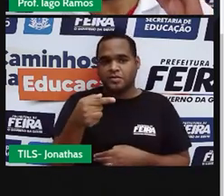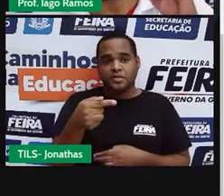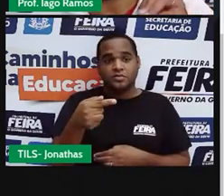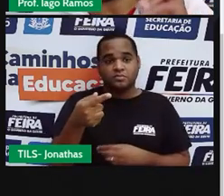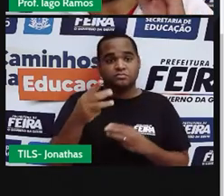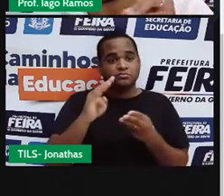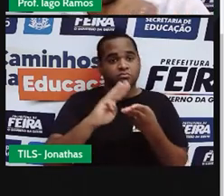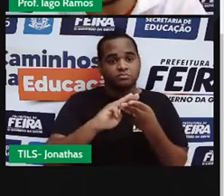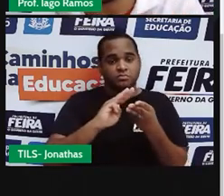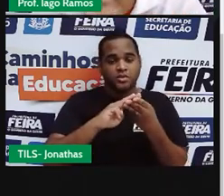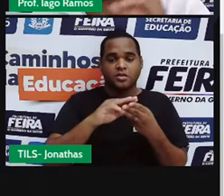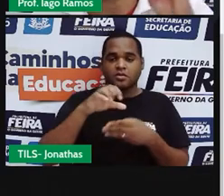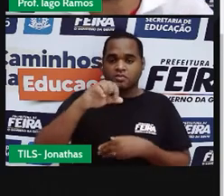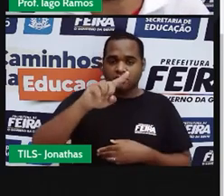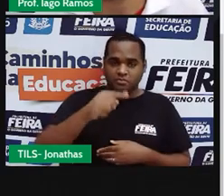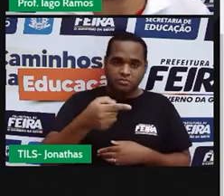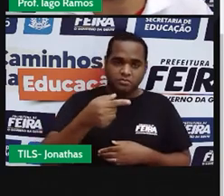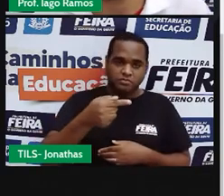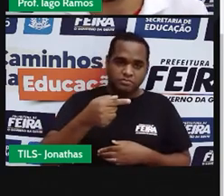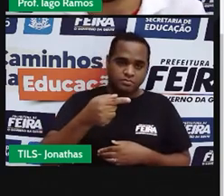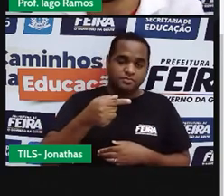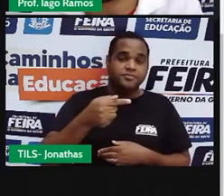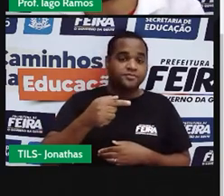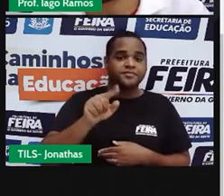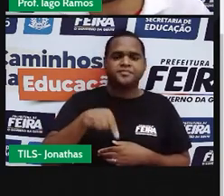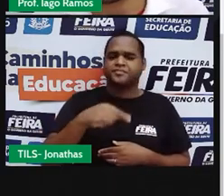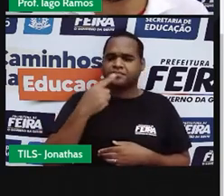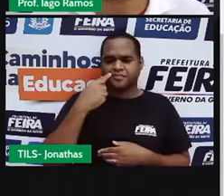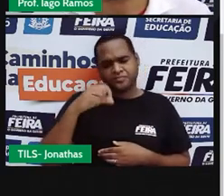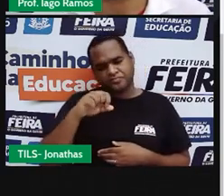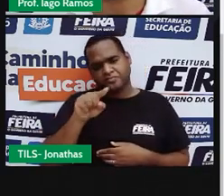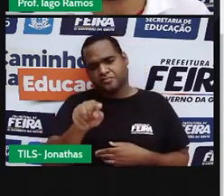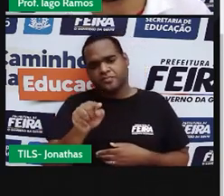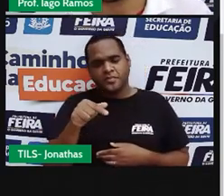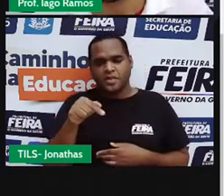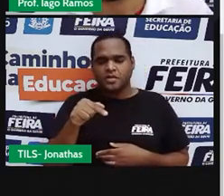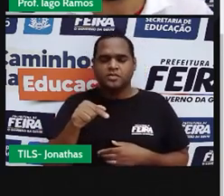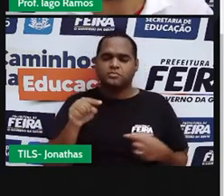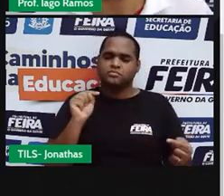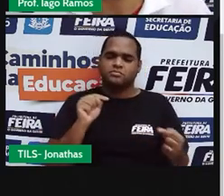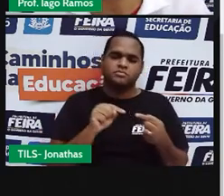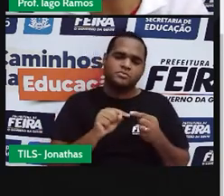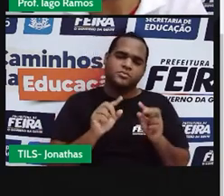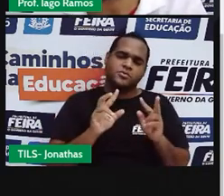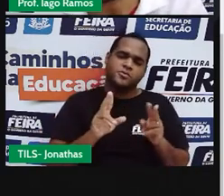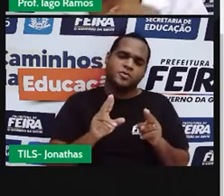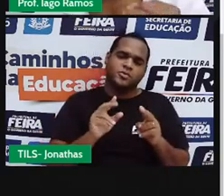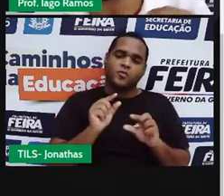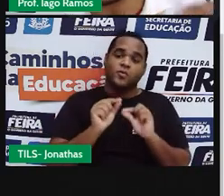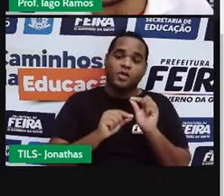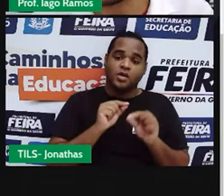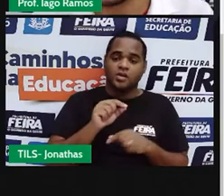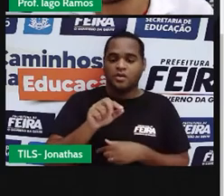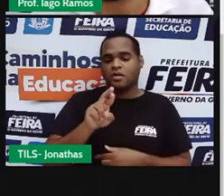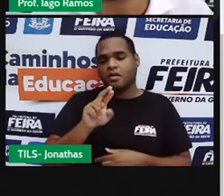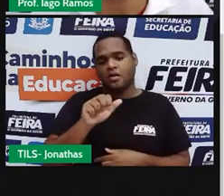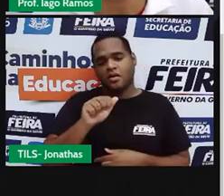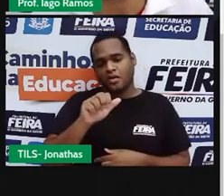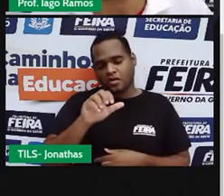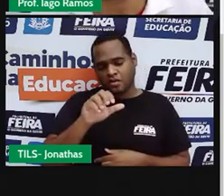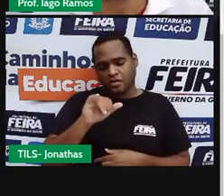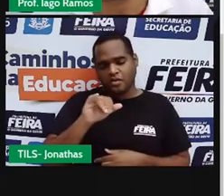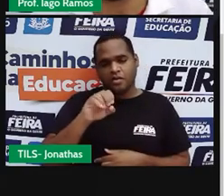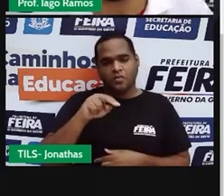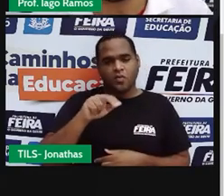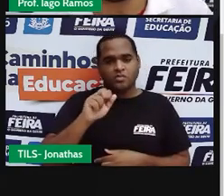Esse 9.7, ou esse 9.7, como a gente fala, ele é um número racional. E